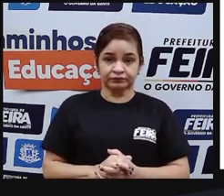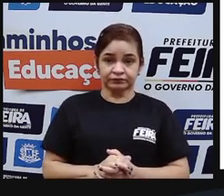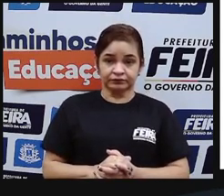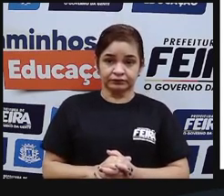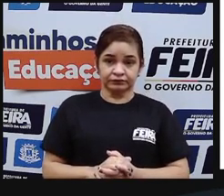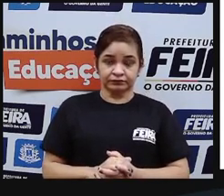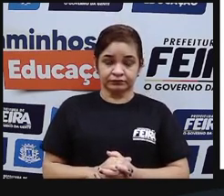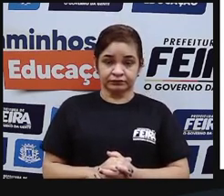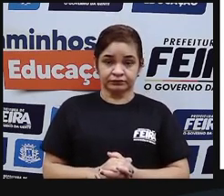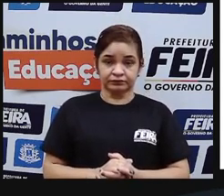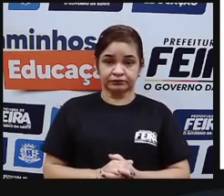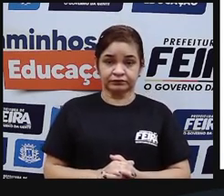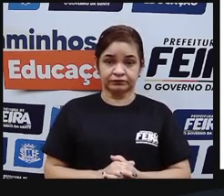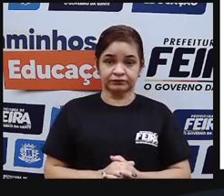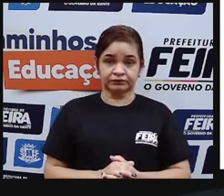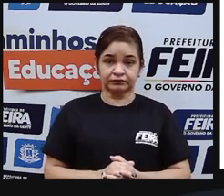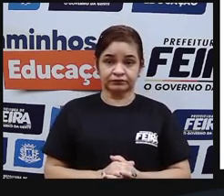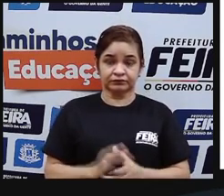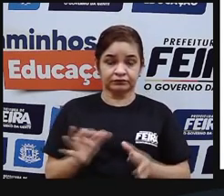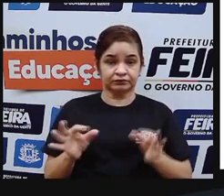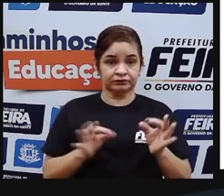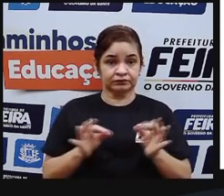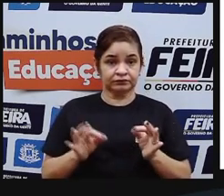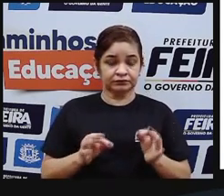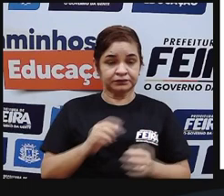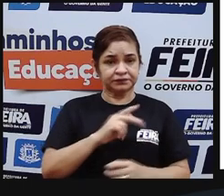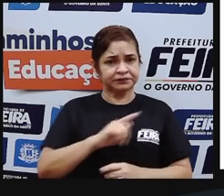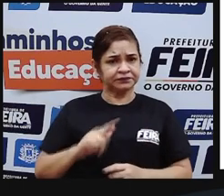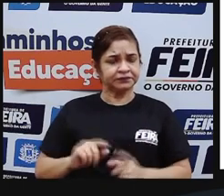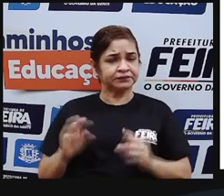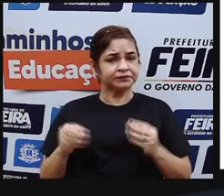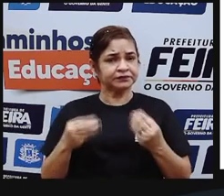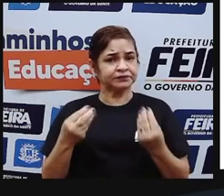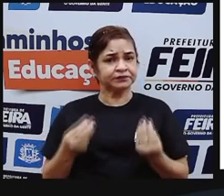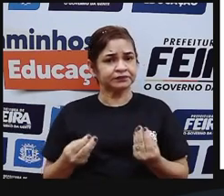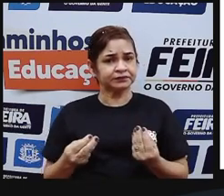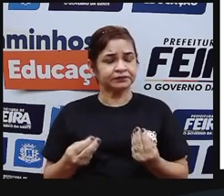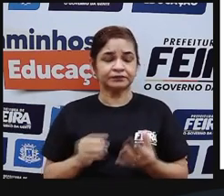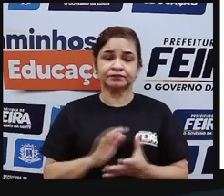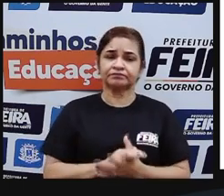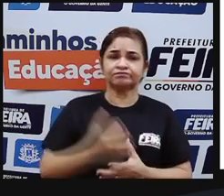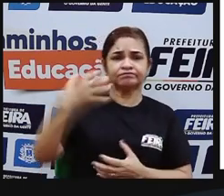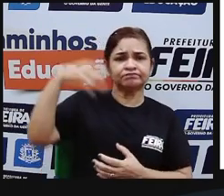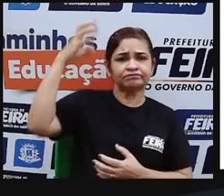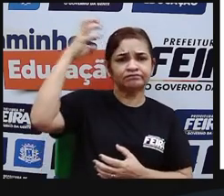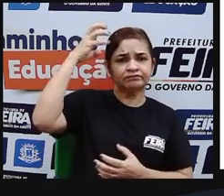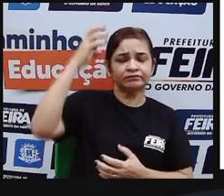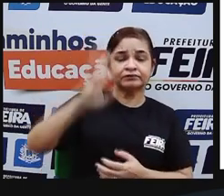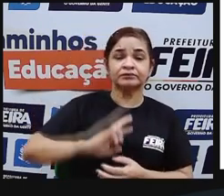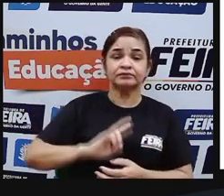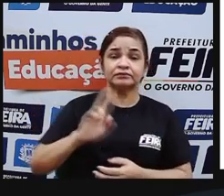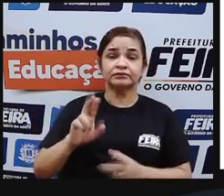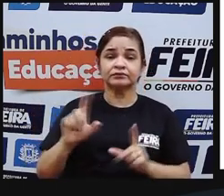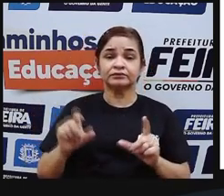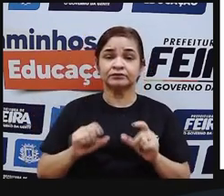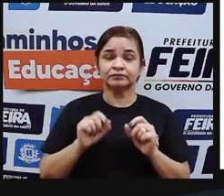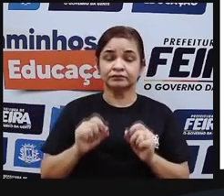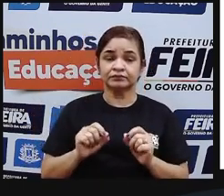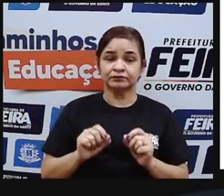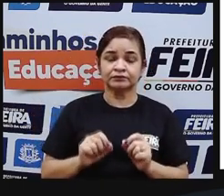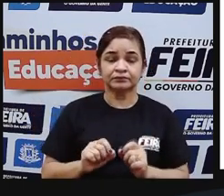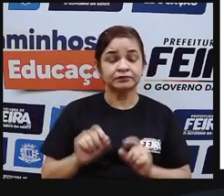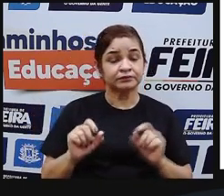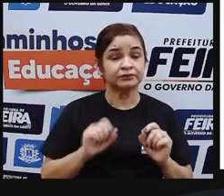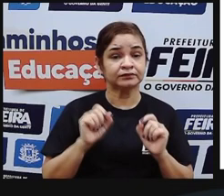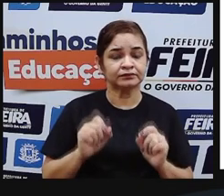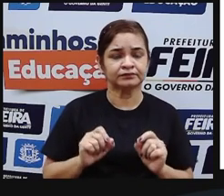a forma de governo dos astecas era a monarquia e a religião deles era politeísta